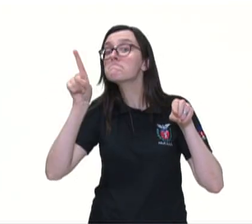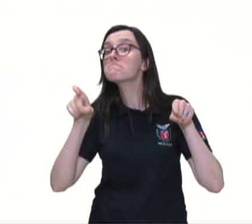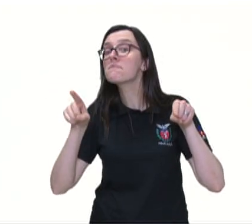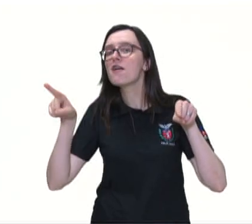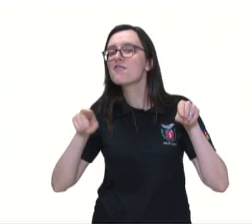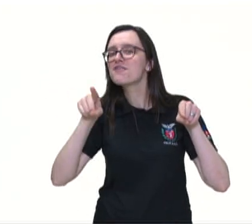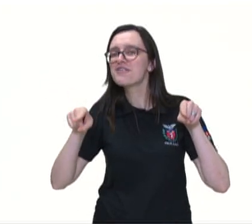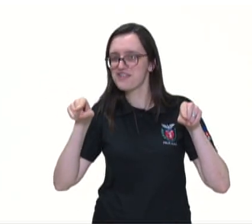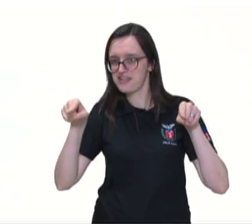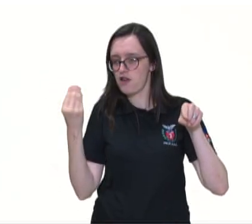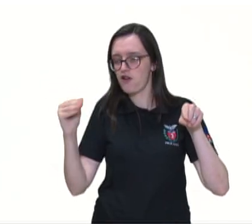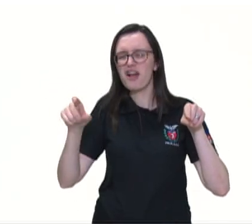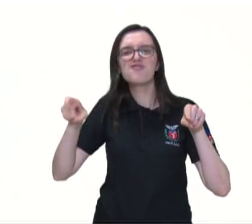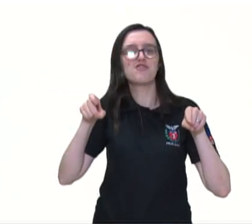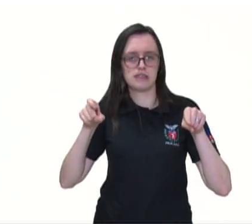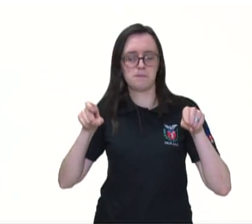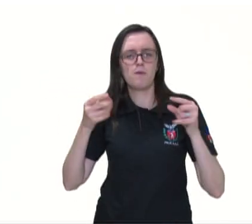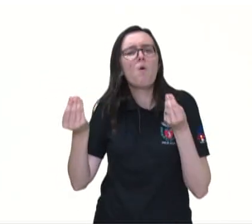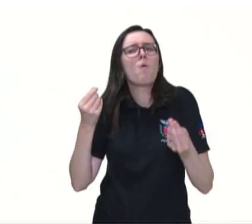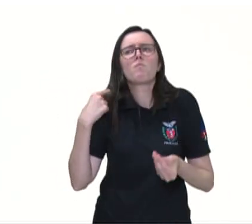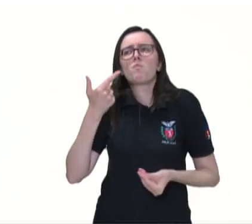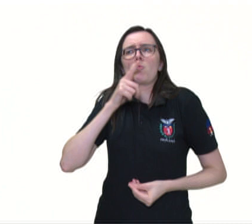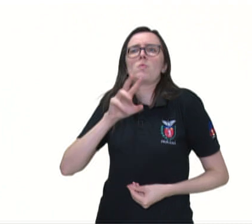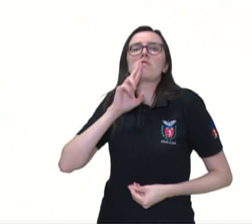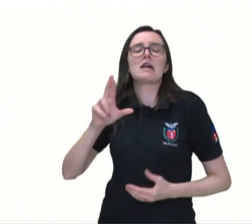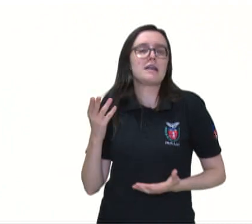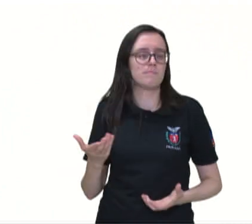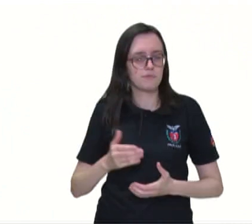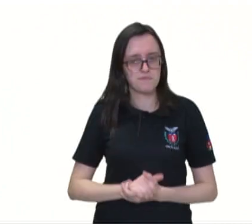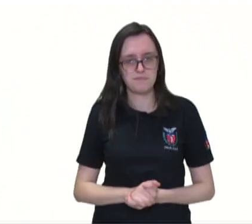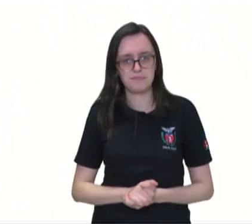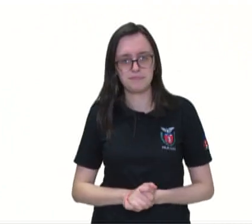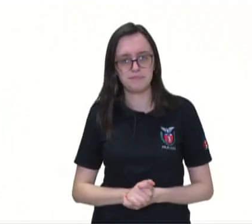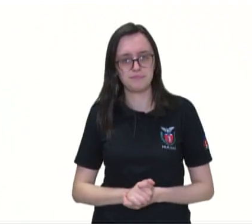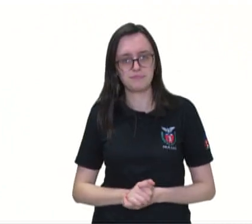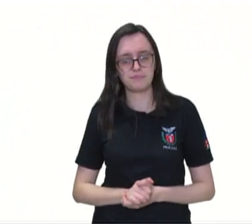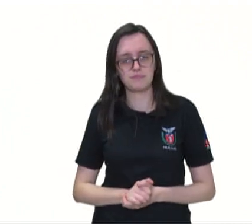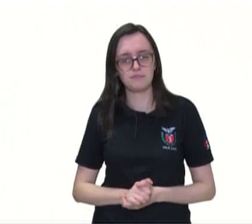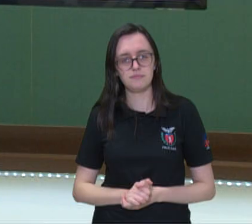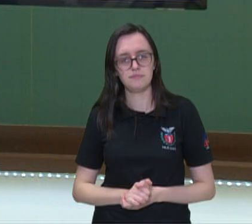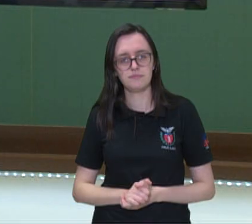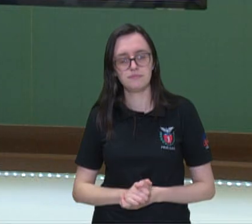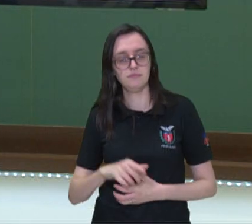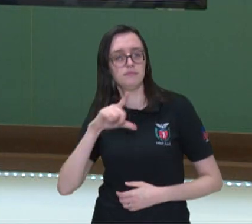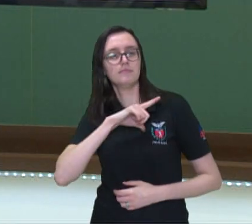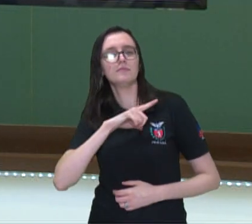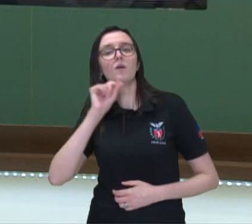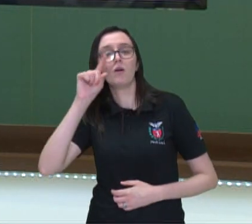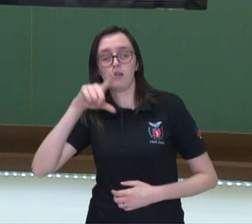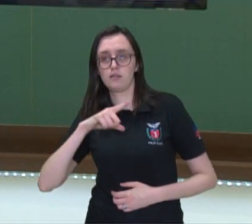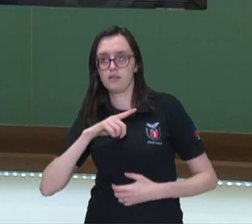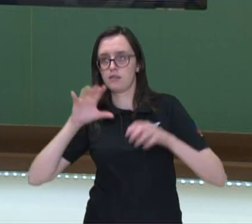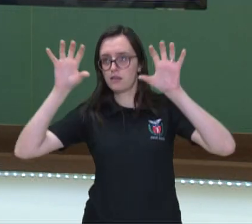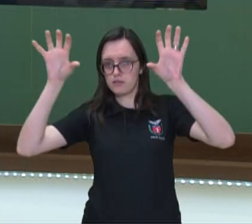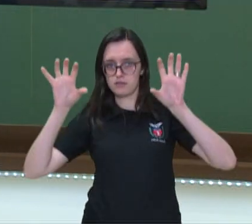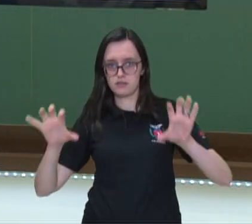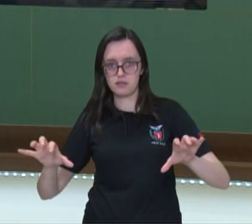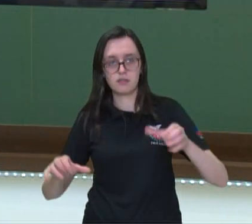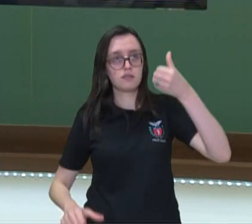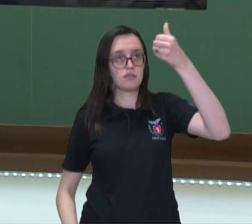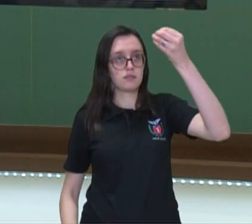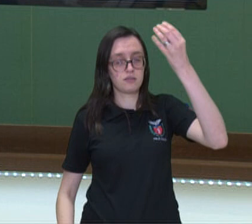E daí como é que a gente termina isso? Olha só. Então você tem lá a minha relação entre as frações.